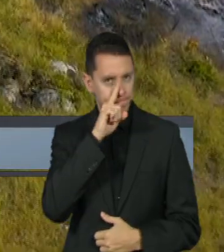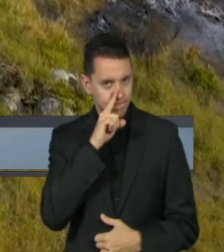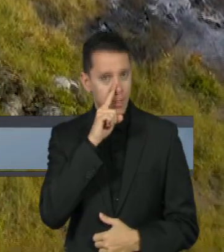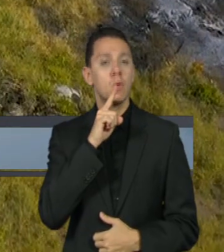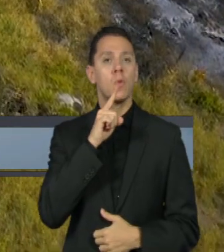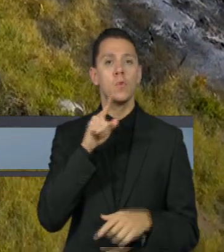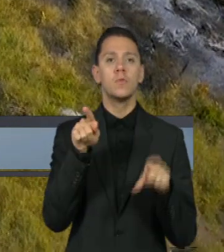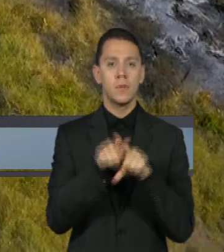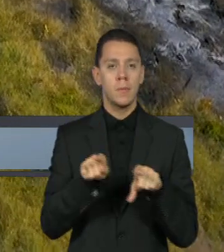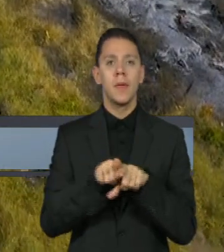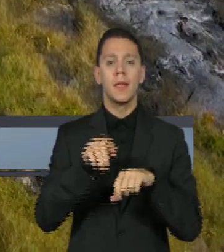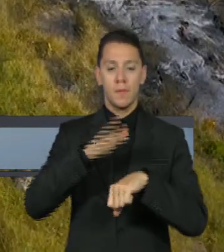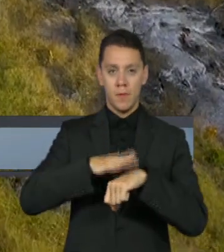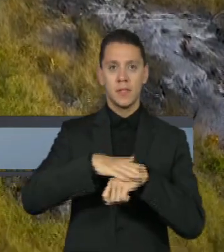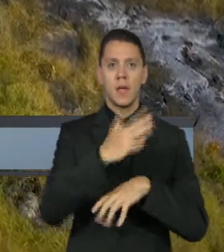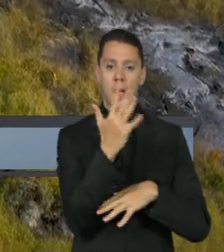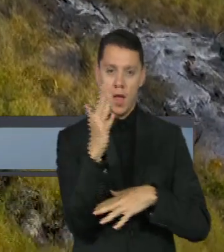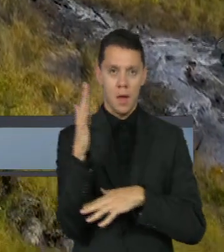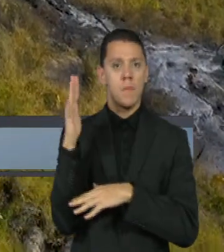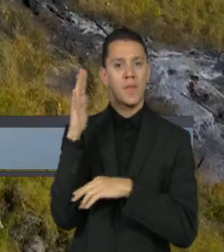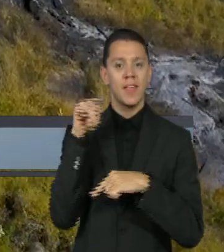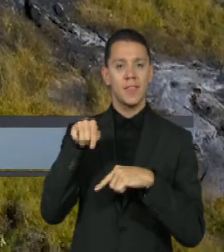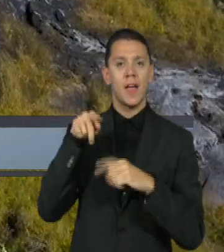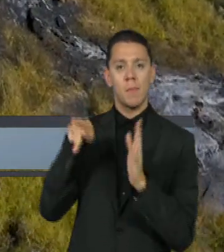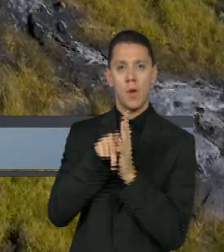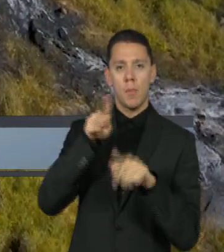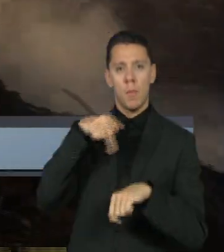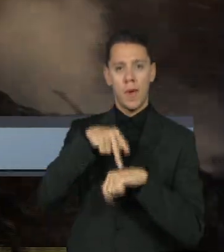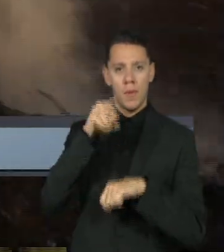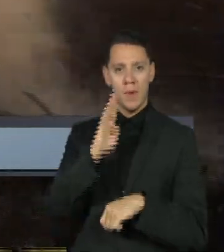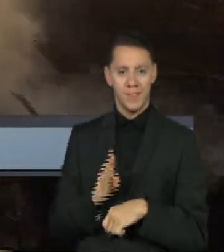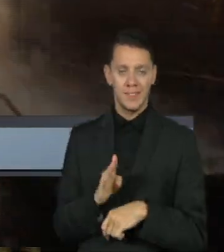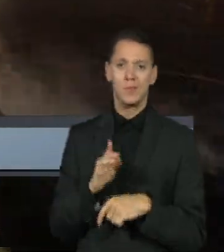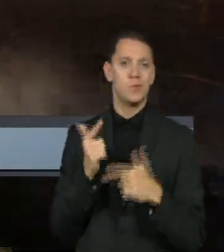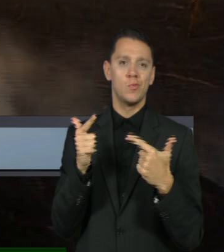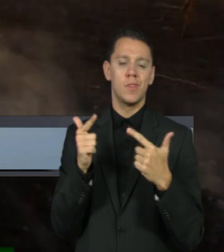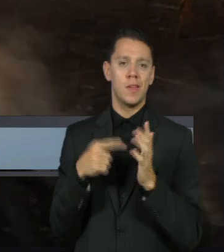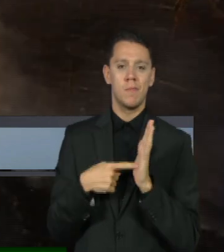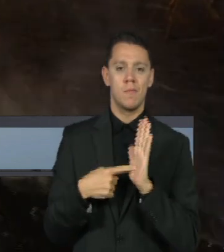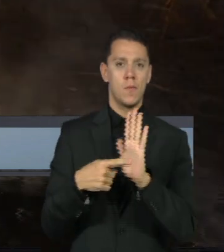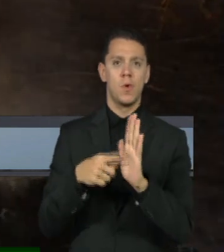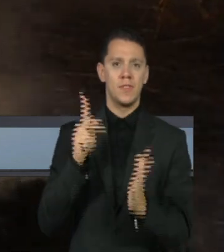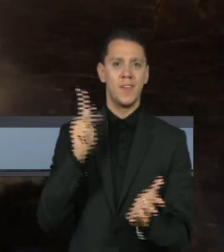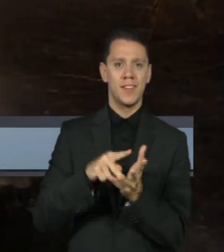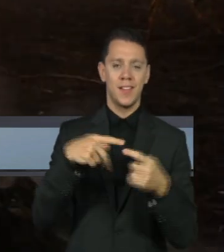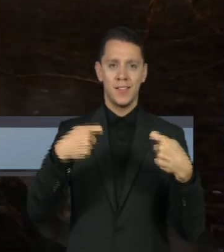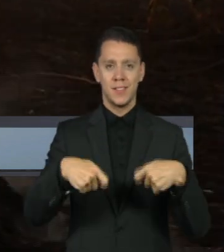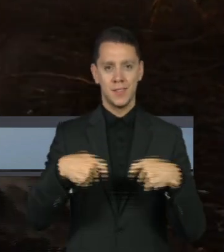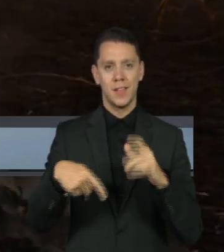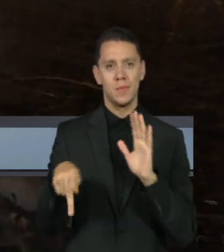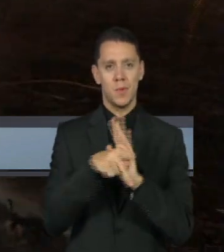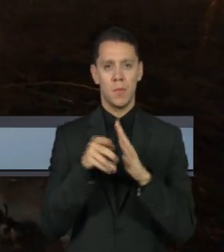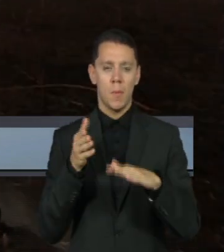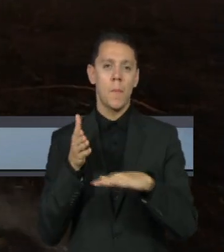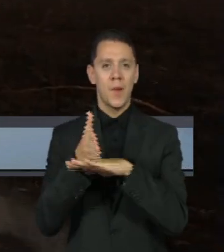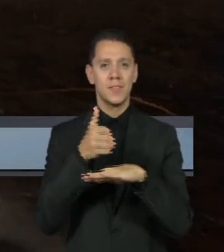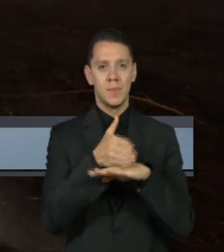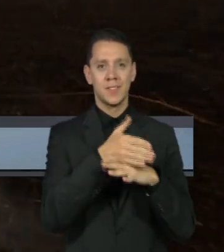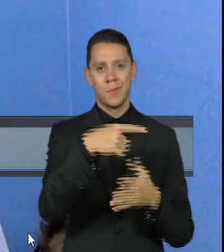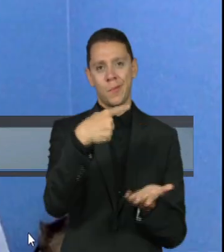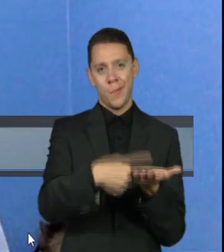das práticas ambientais adotadas pelo país não refletirem as necessidades impostas pela participação nos